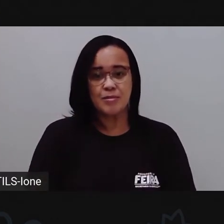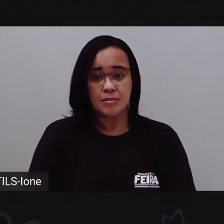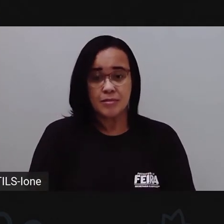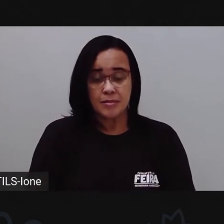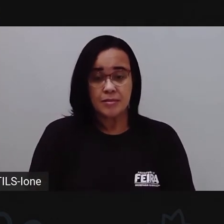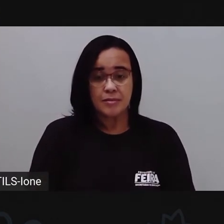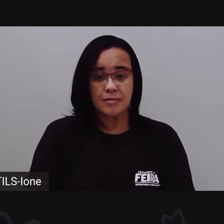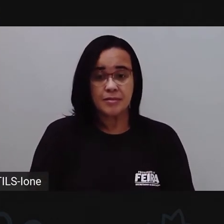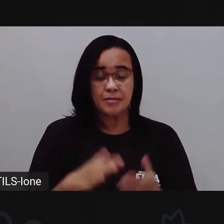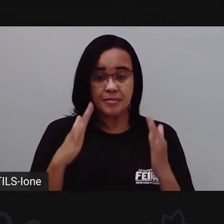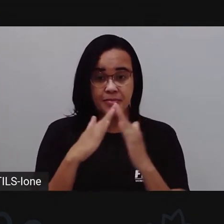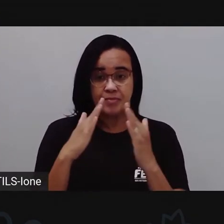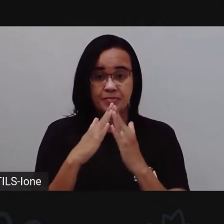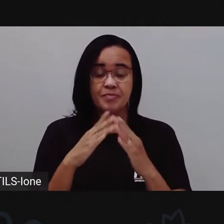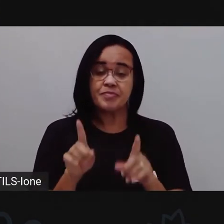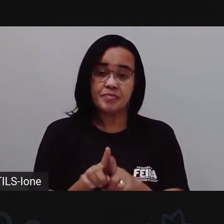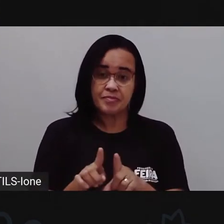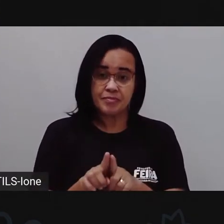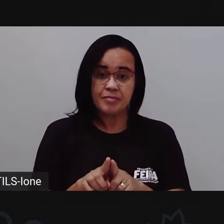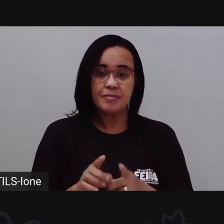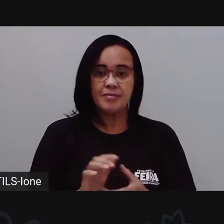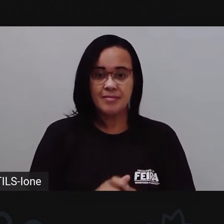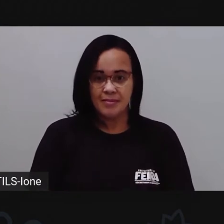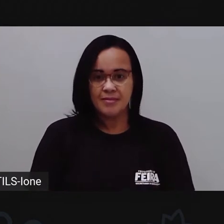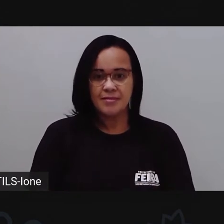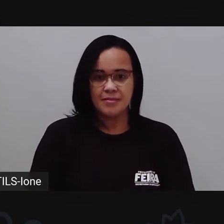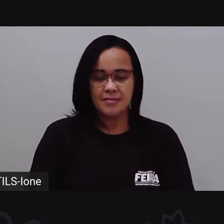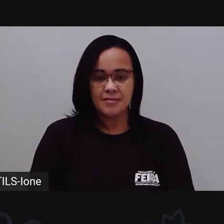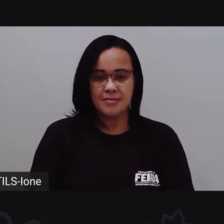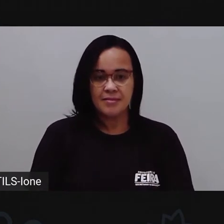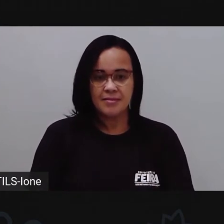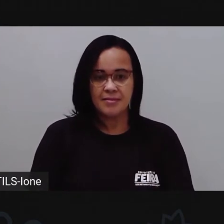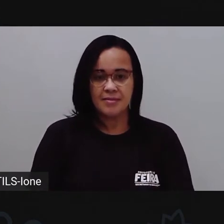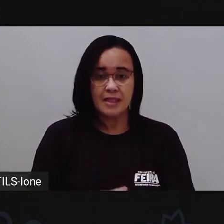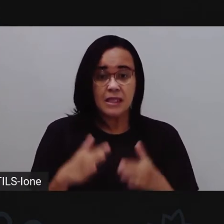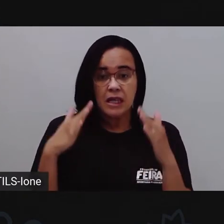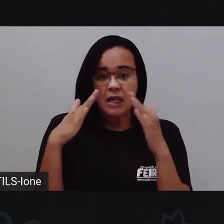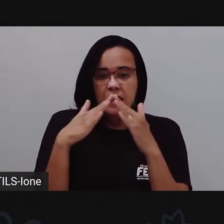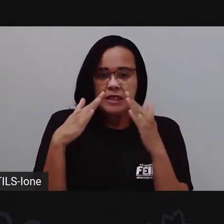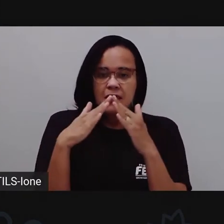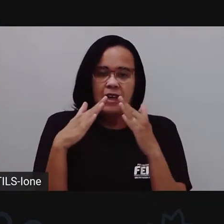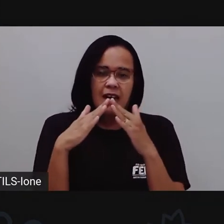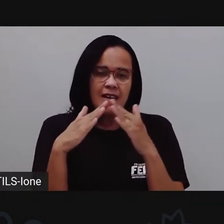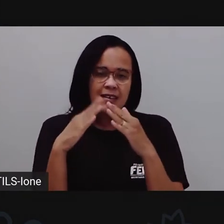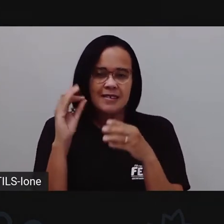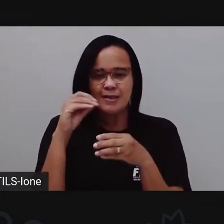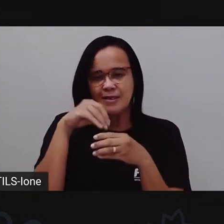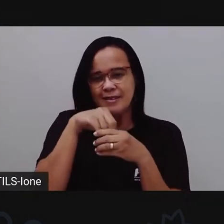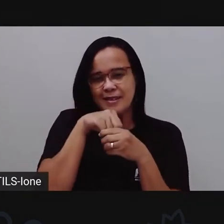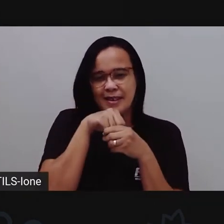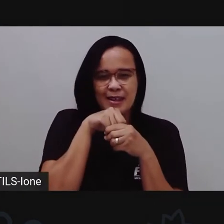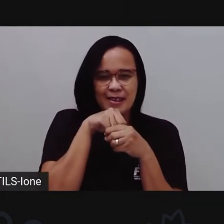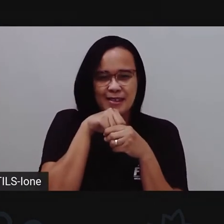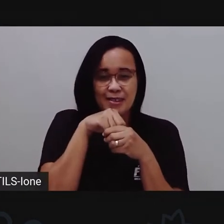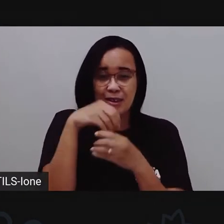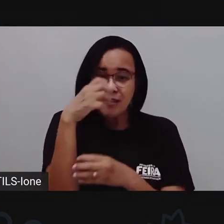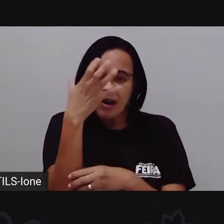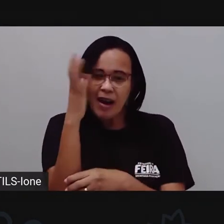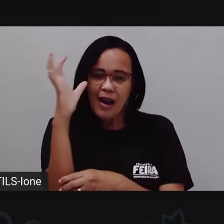Outra casa que ela falou foi a casa aconchegante, né? Dentro da árvore, ó, dos